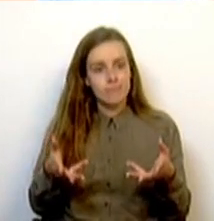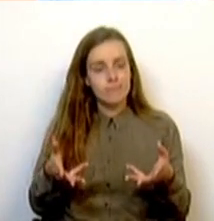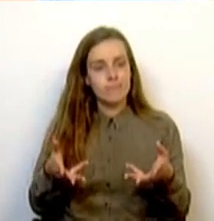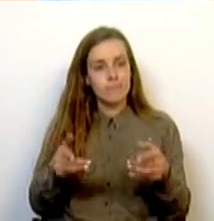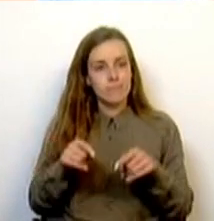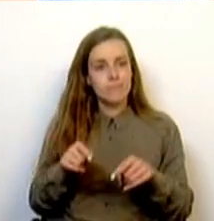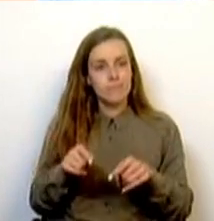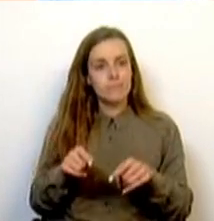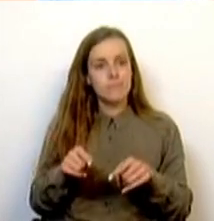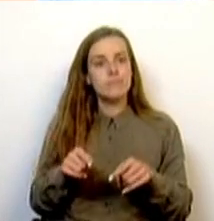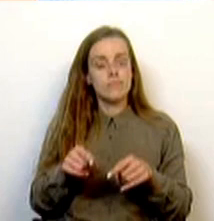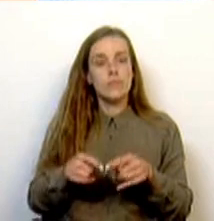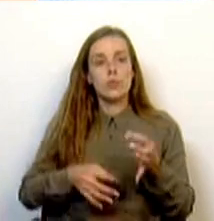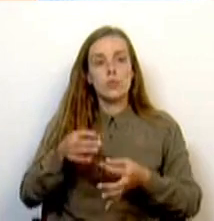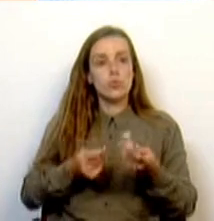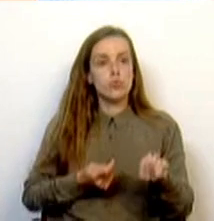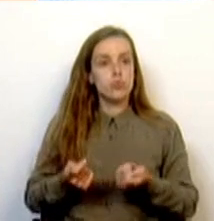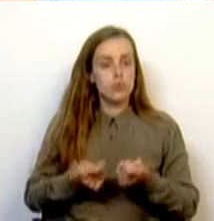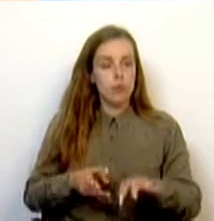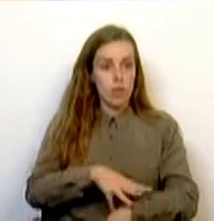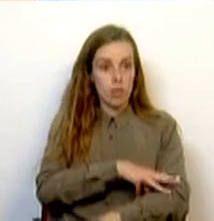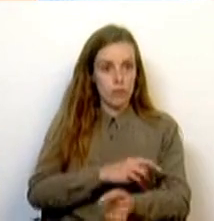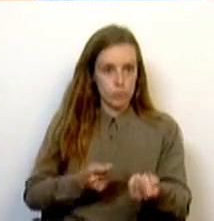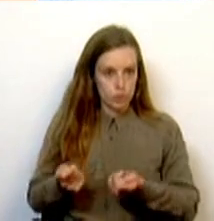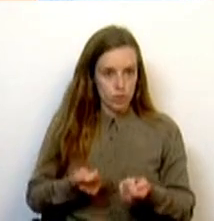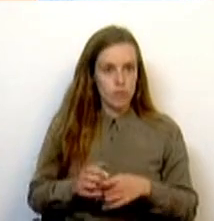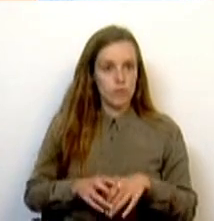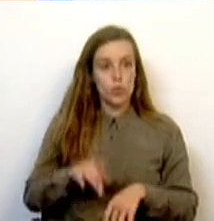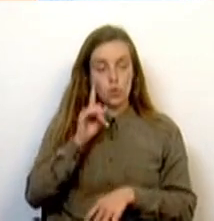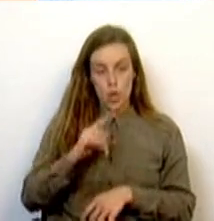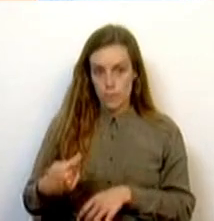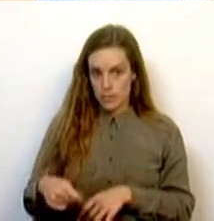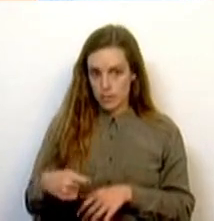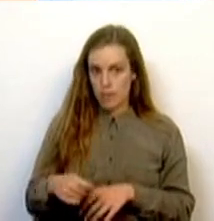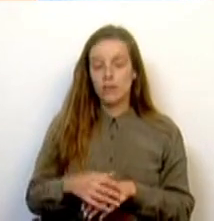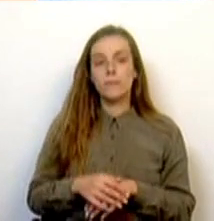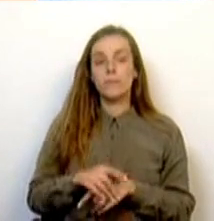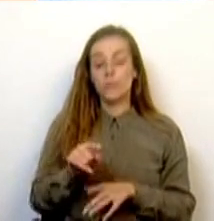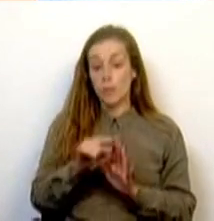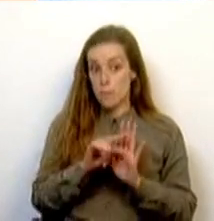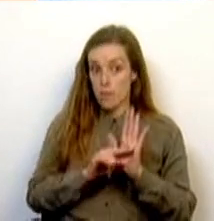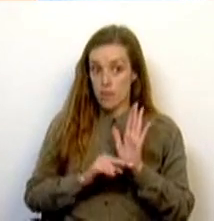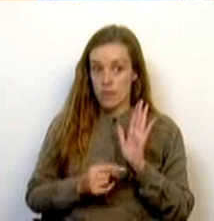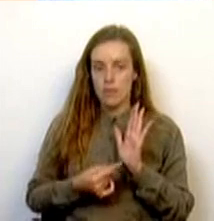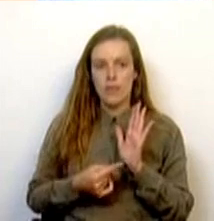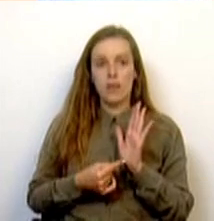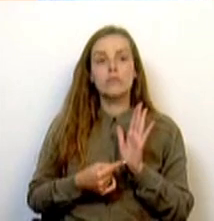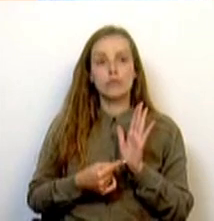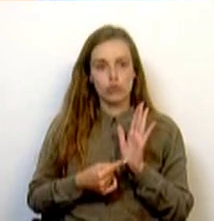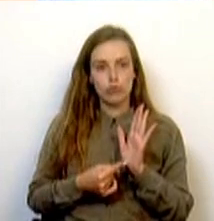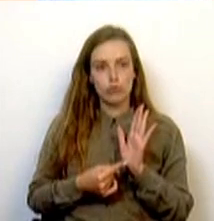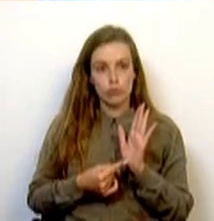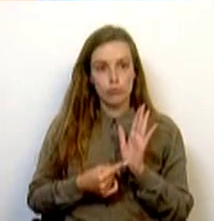instância na jurisdição administrativa. Senhora Presidente, estas medidas que hoje aqui trazemos